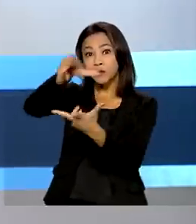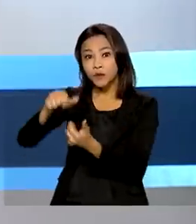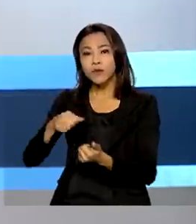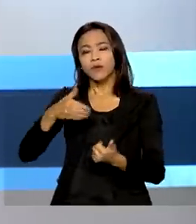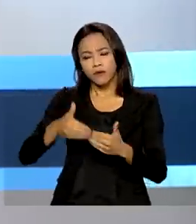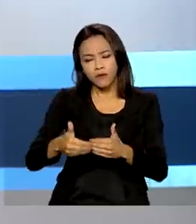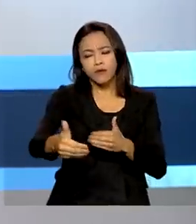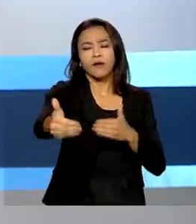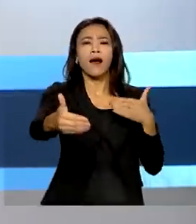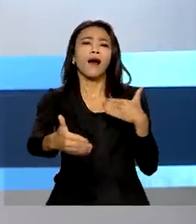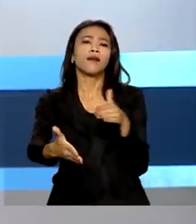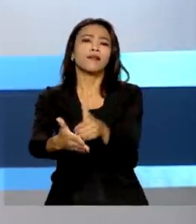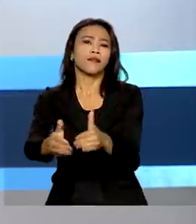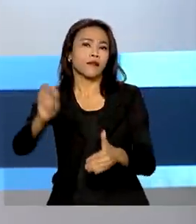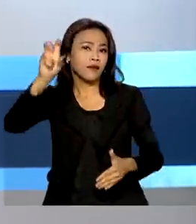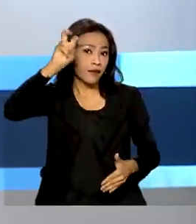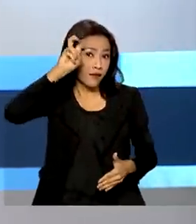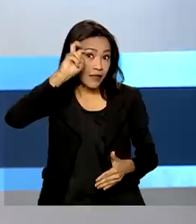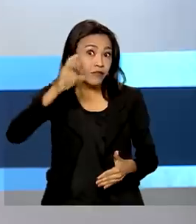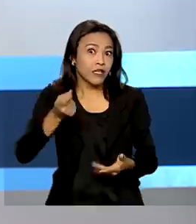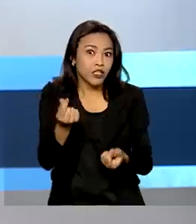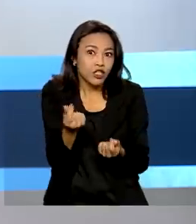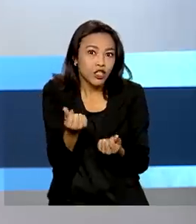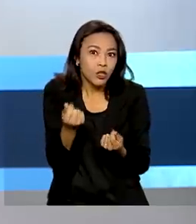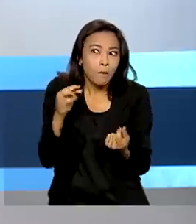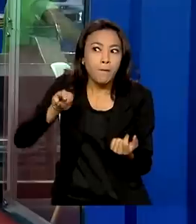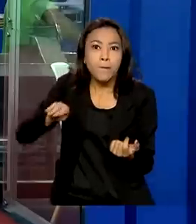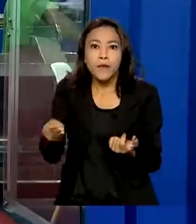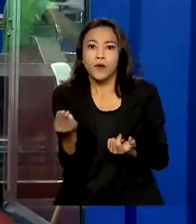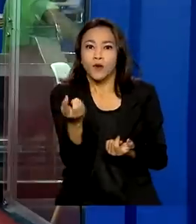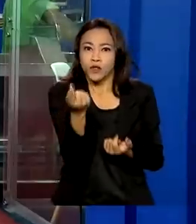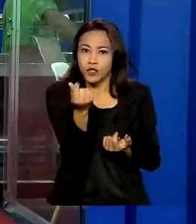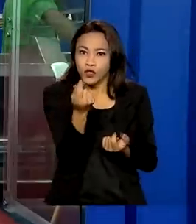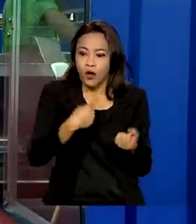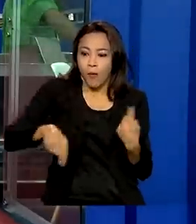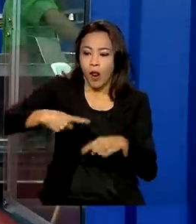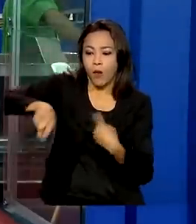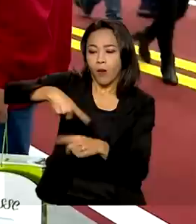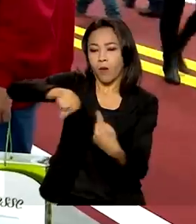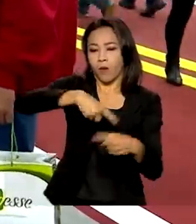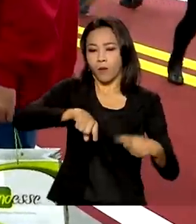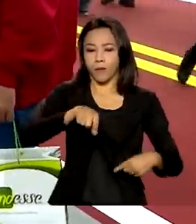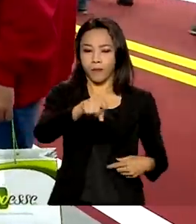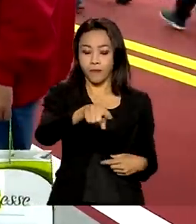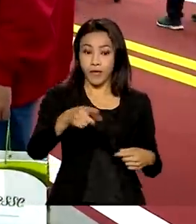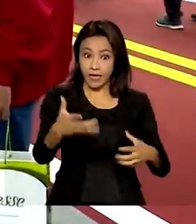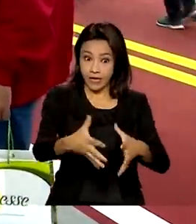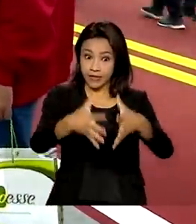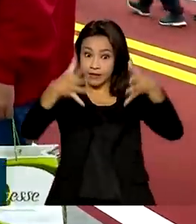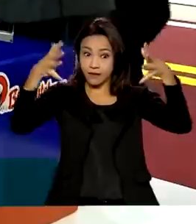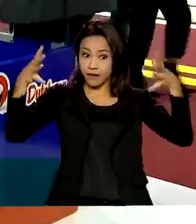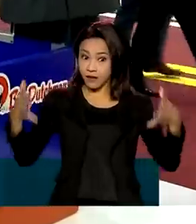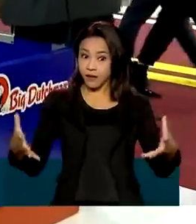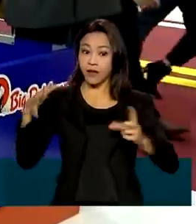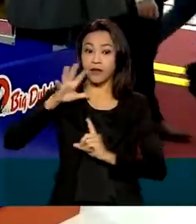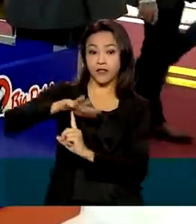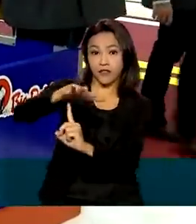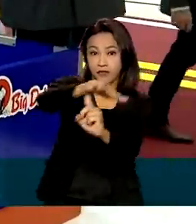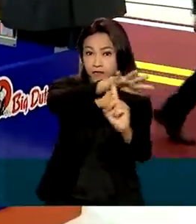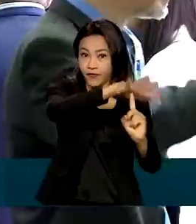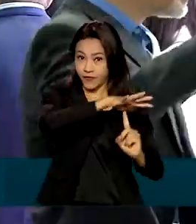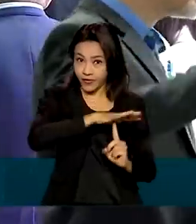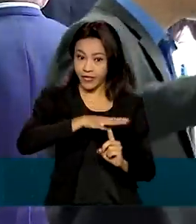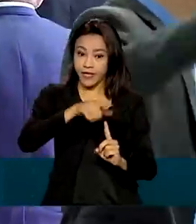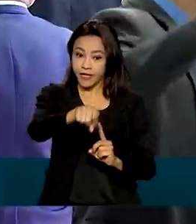e deve mobilizar milhões de reais em negócios. Após dois anos, o maior evento de aves, suínos e